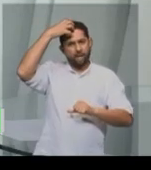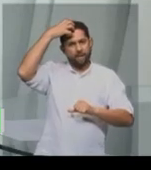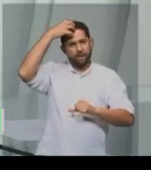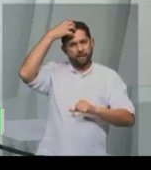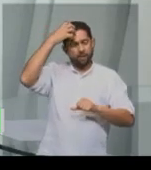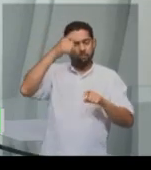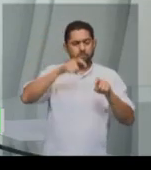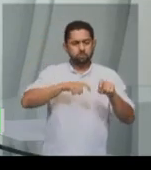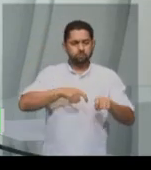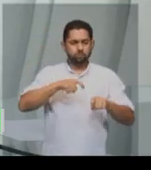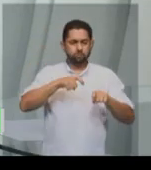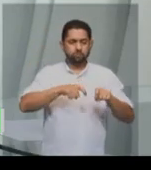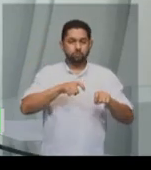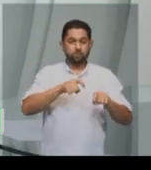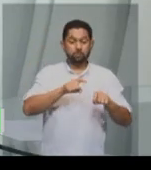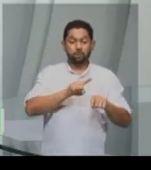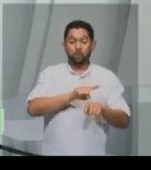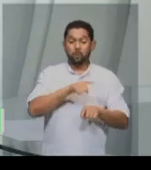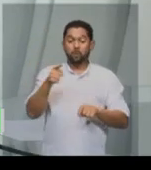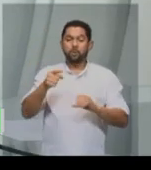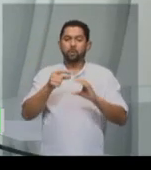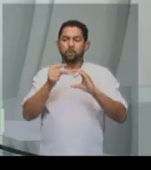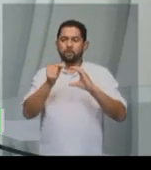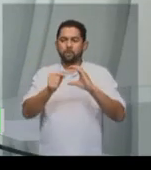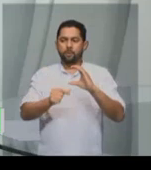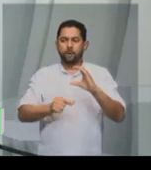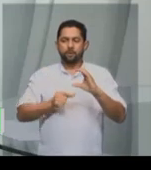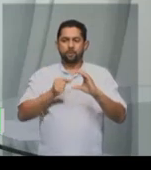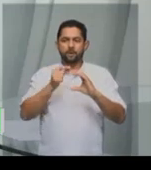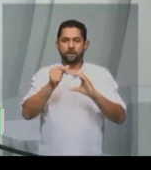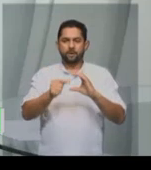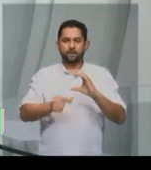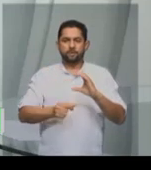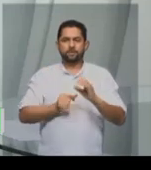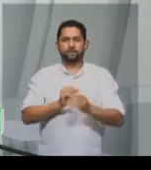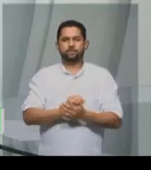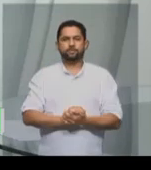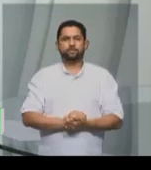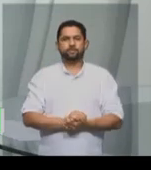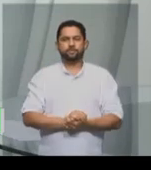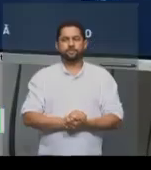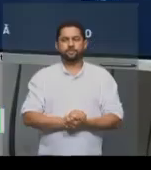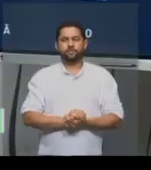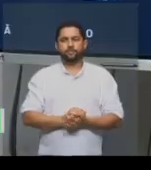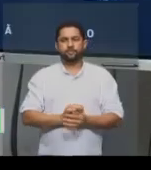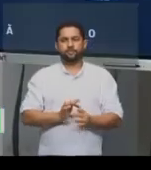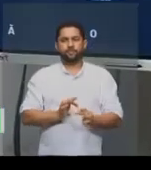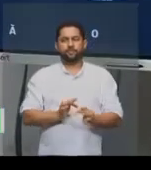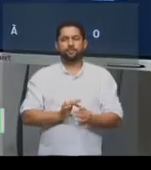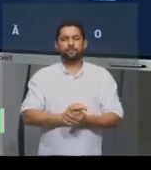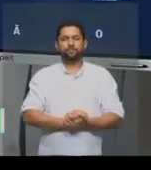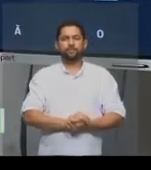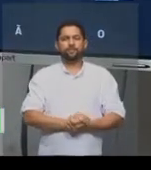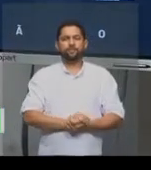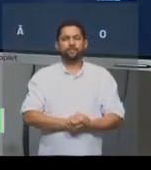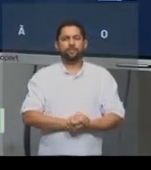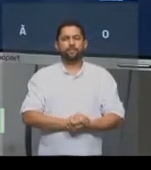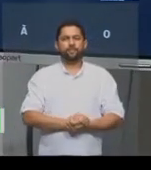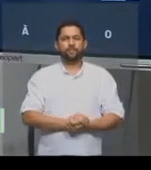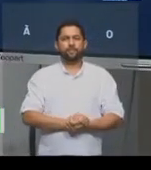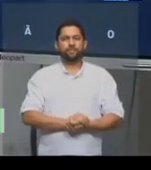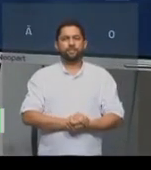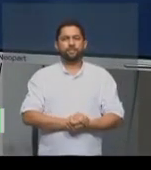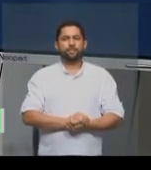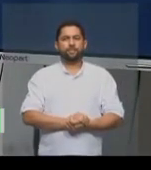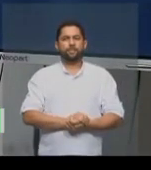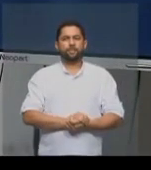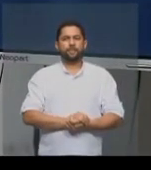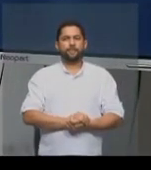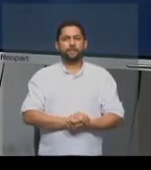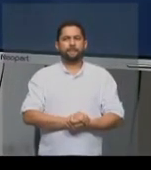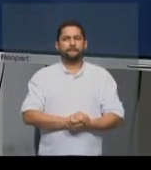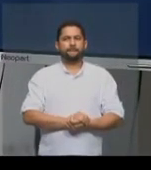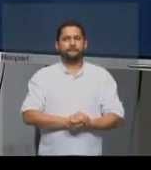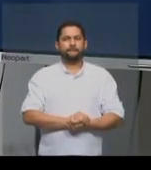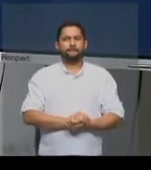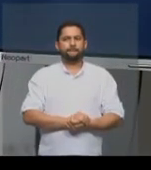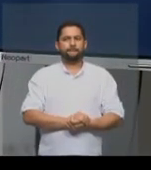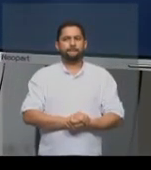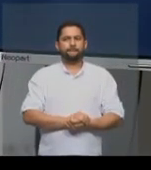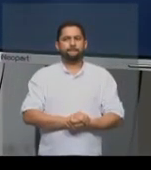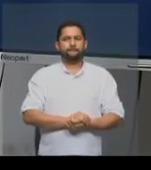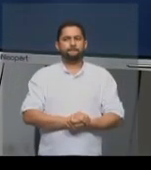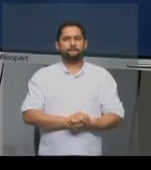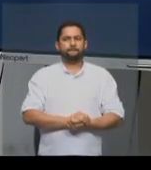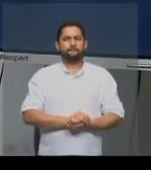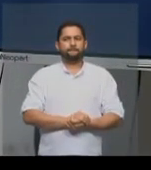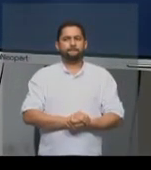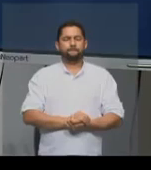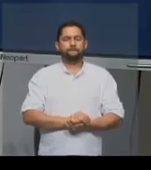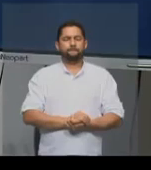Espero que eu tenha conseguido responder a sua pergunta. Muito obrigado. Obrigada. Entendido aí, né, Estela? Vamos para a próxima. Nossa próxima